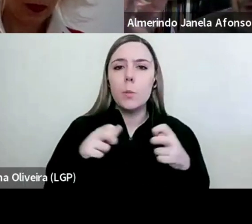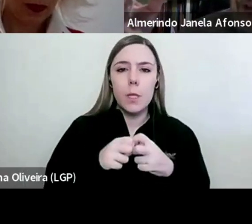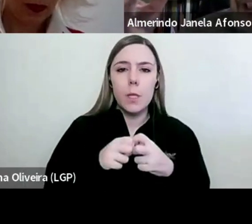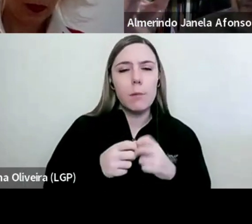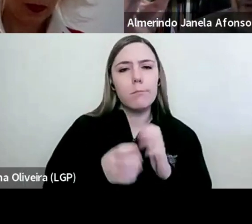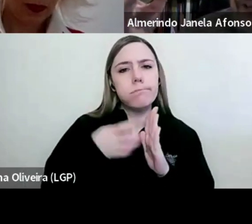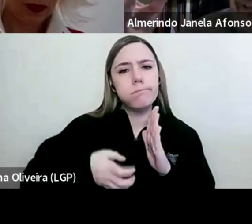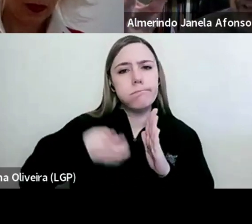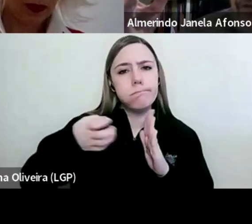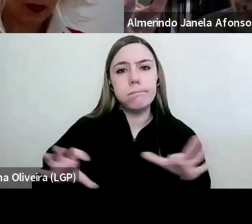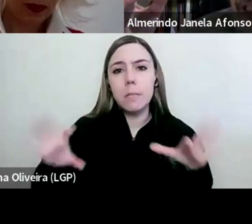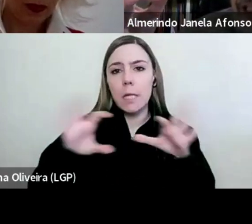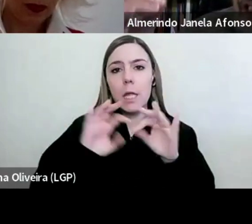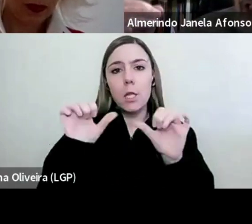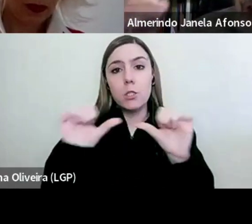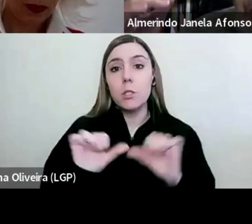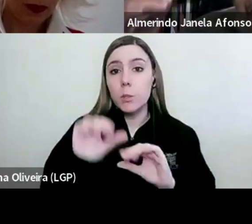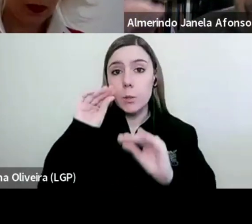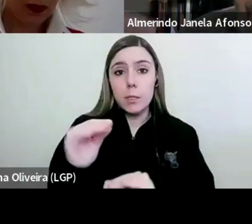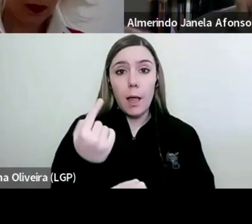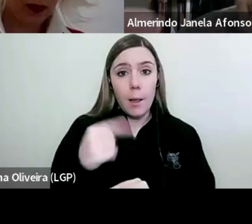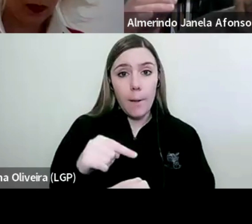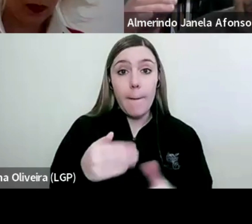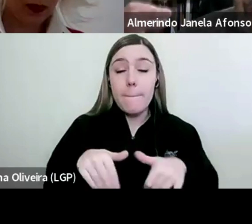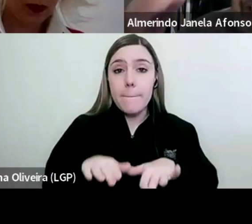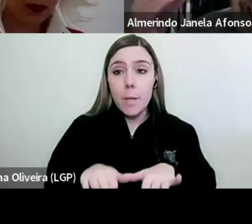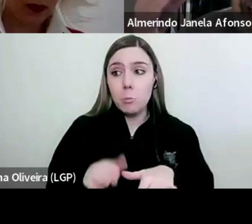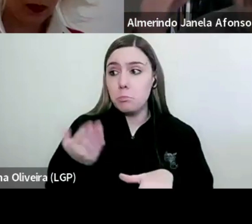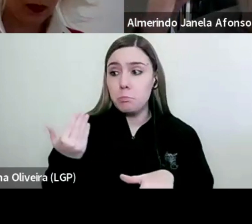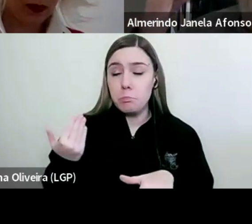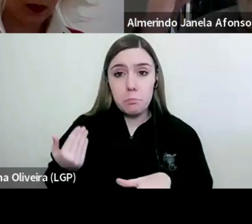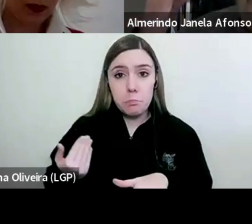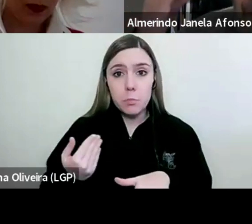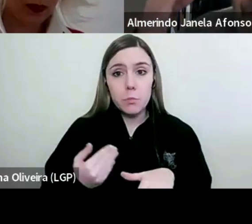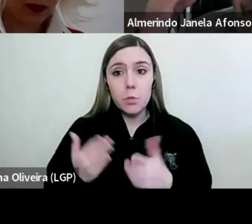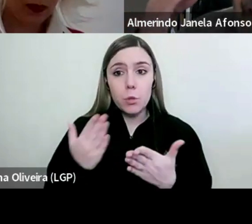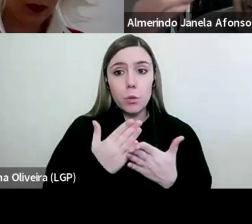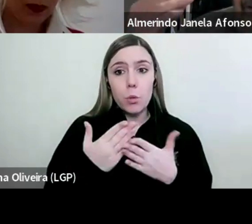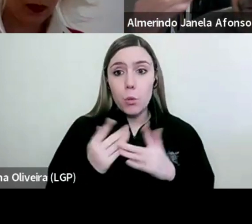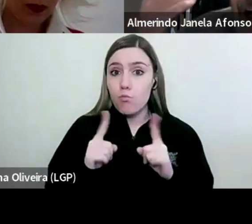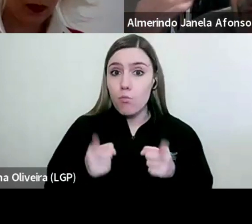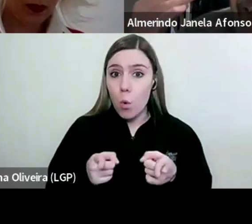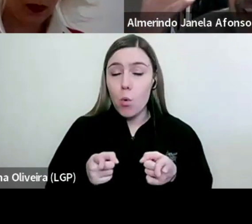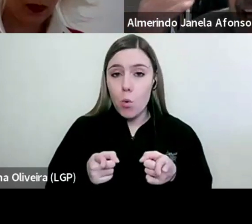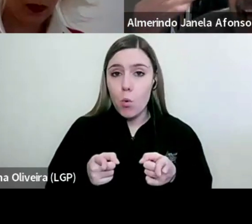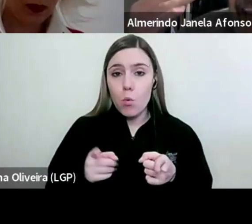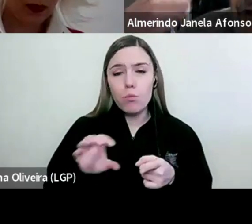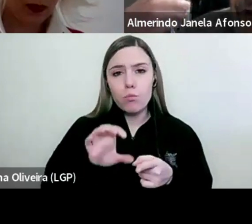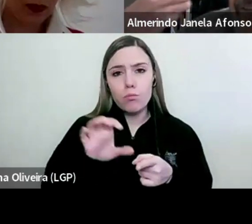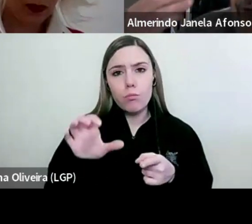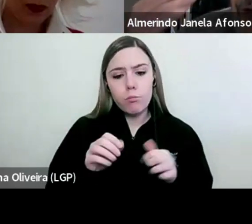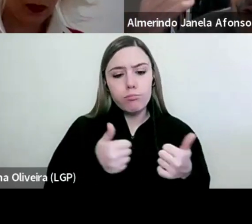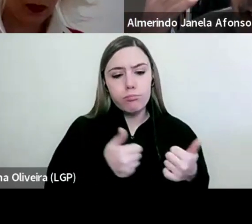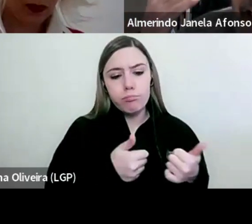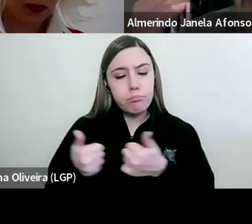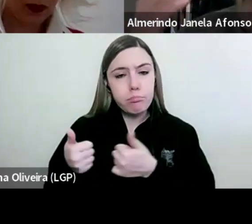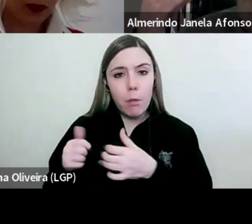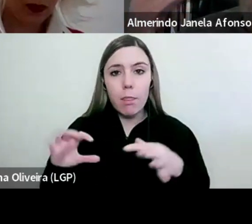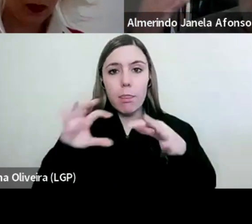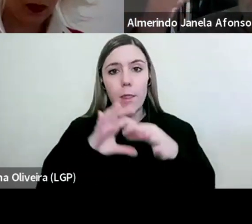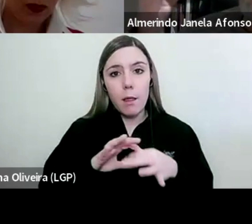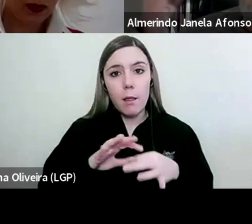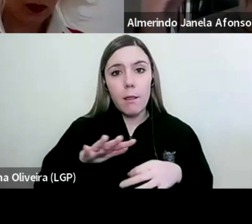complexos do sistema educativo, que só há pouco começou a ser estudado de forma integrada ao nível dos